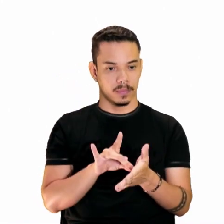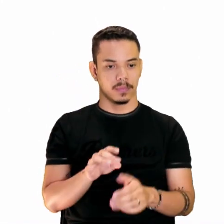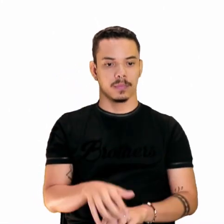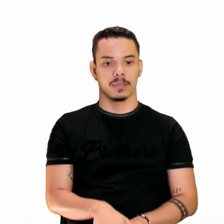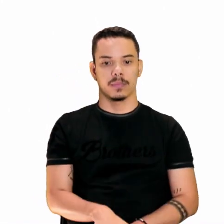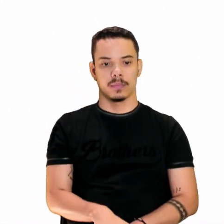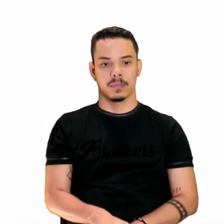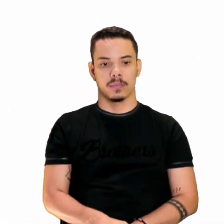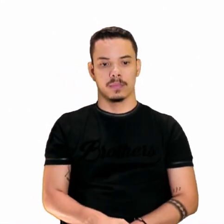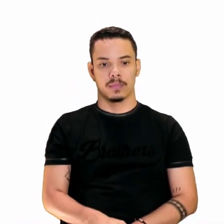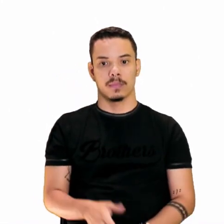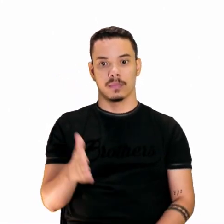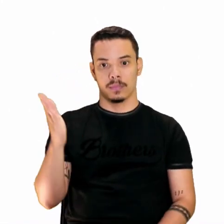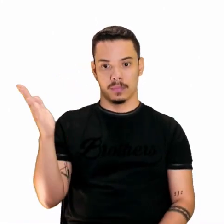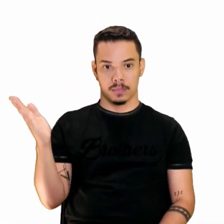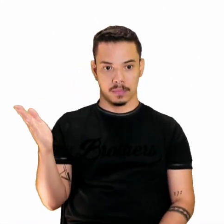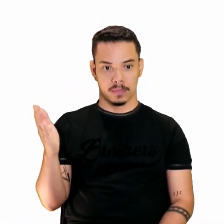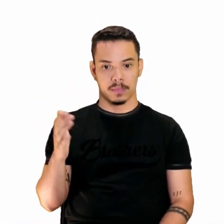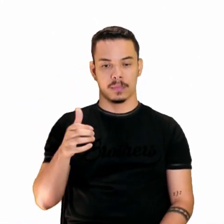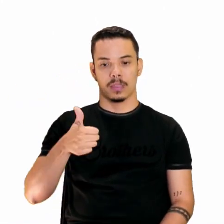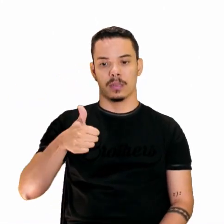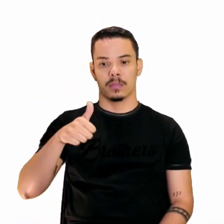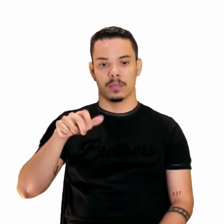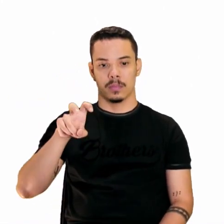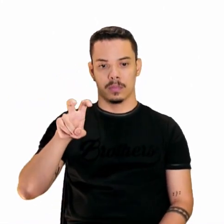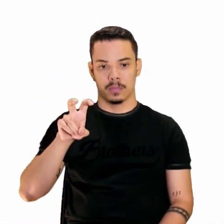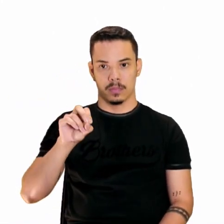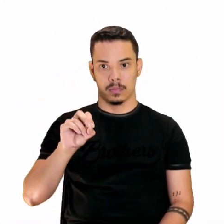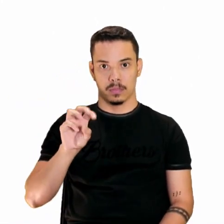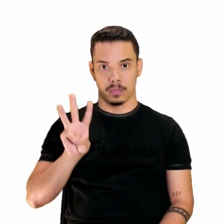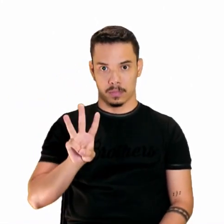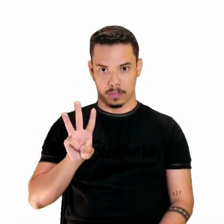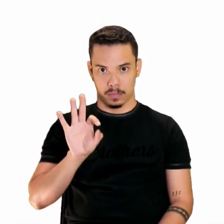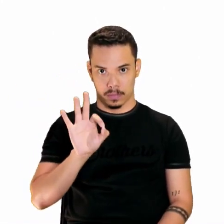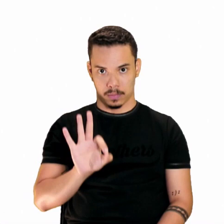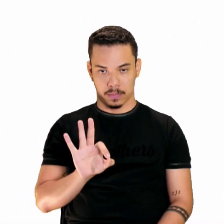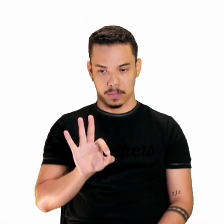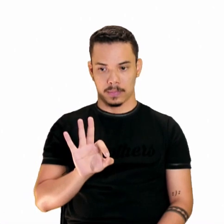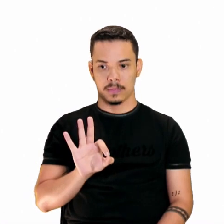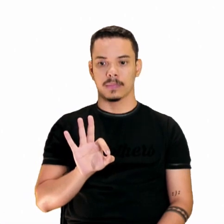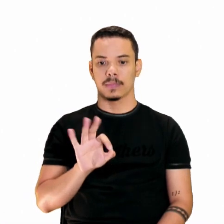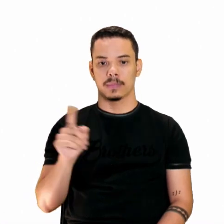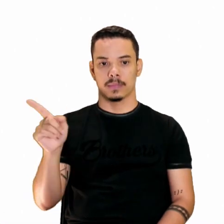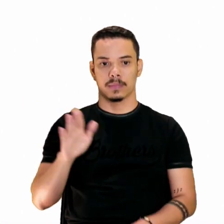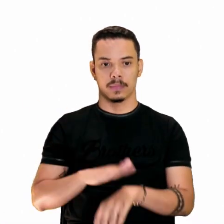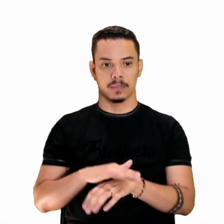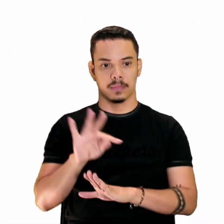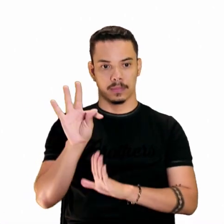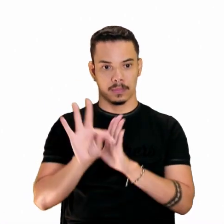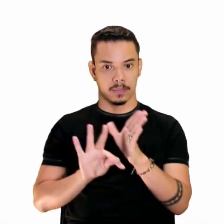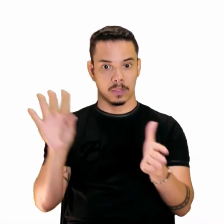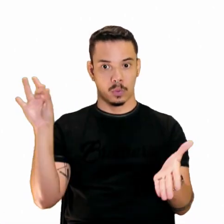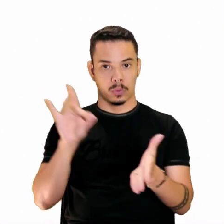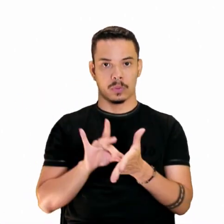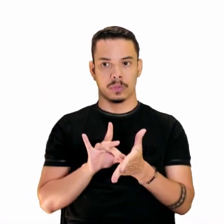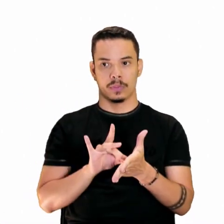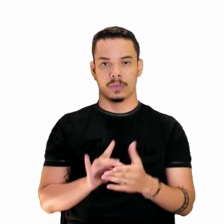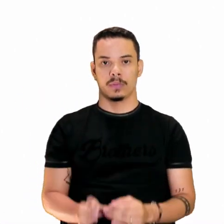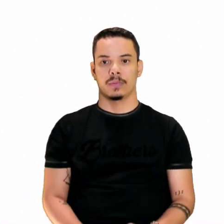Lisa, Leonardo da Vinci, 1503, certo? Este é o nosso texto original.